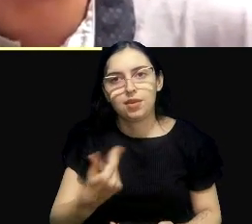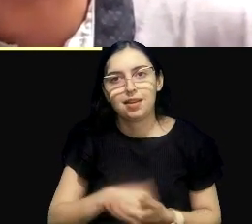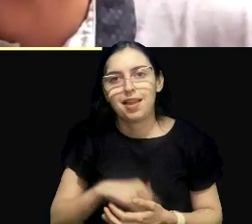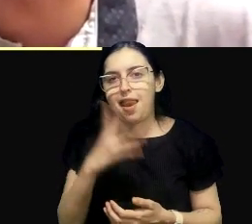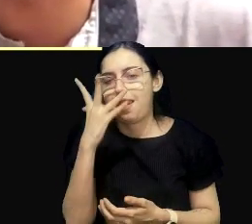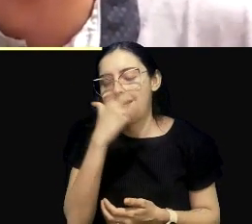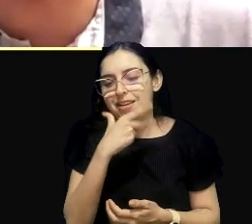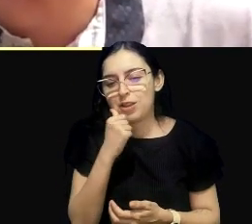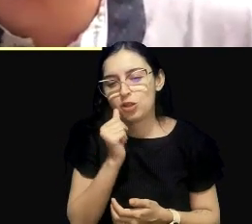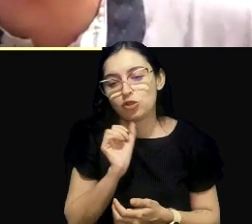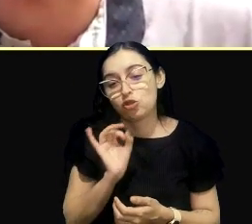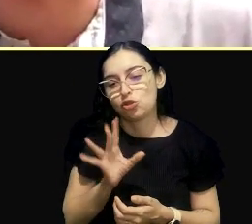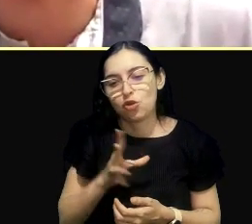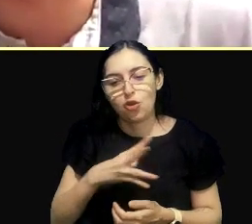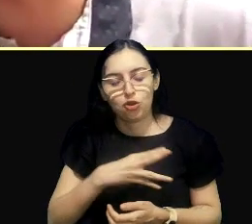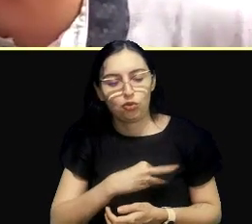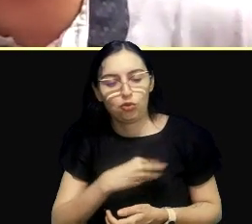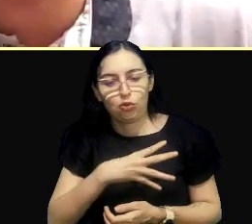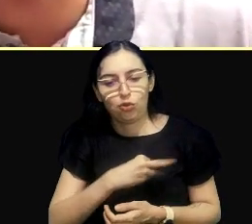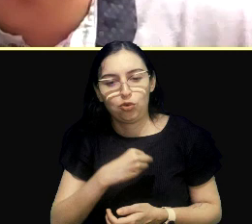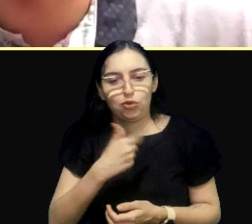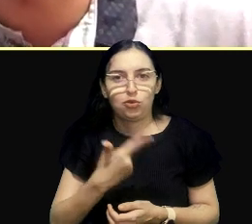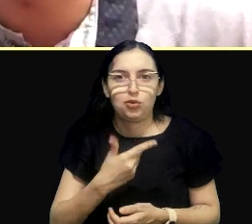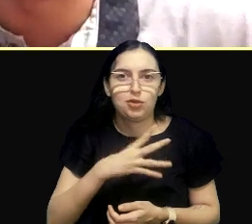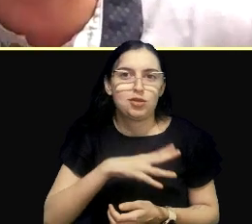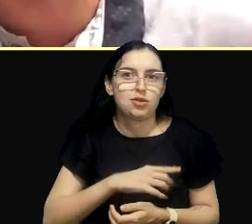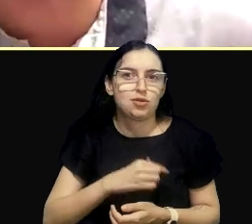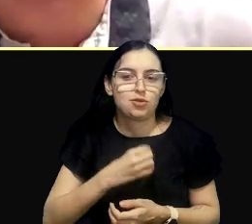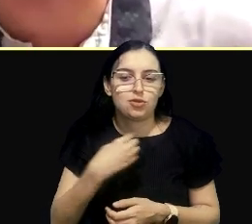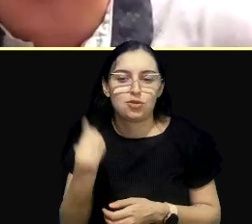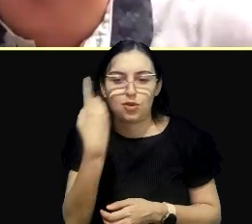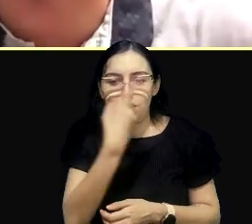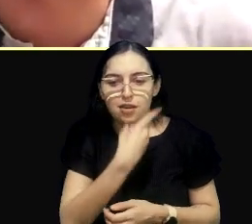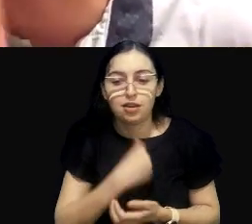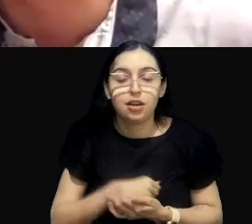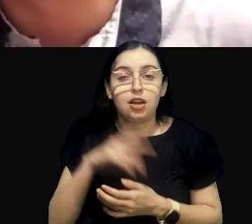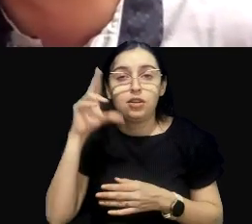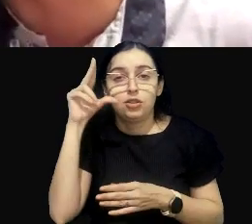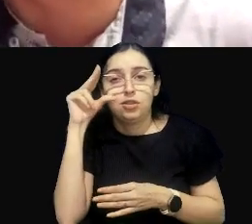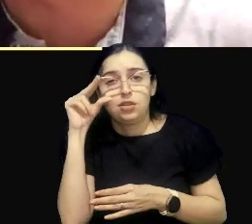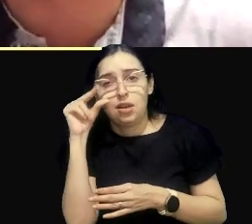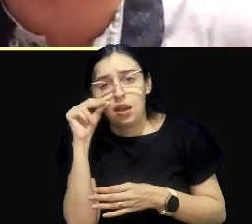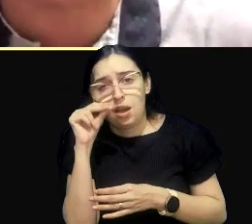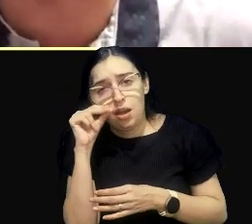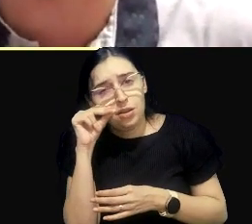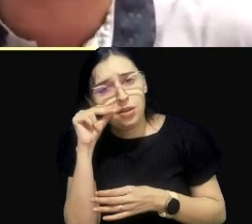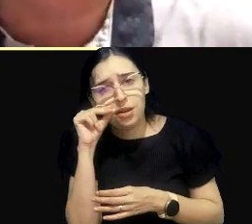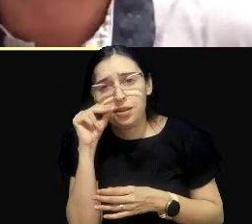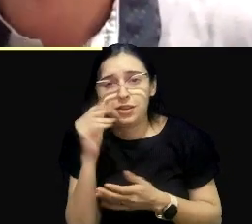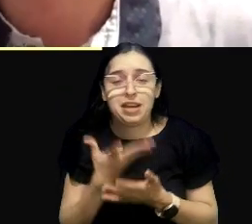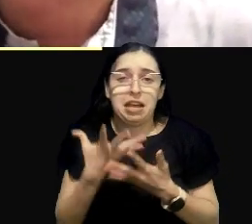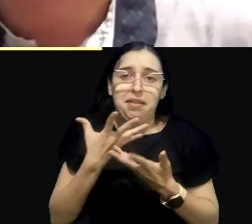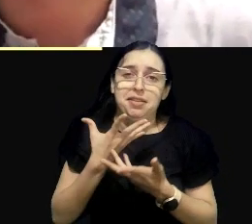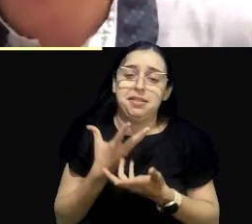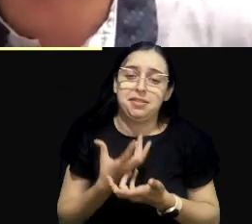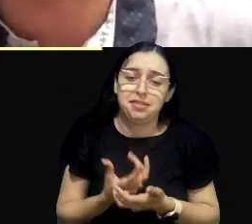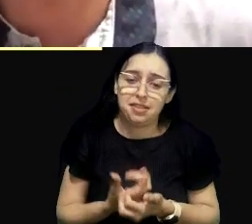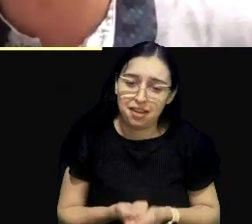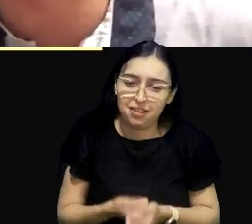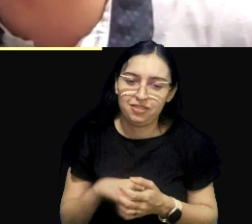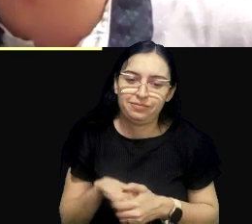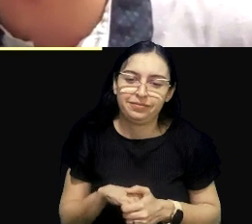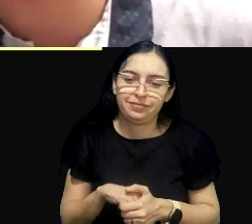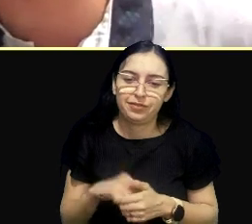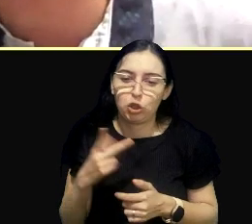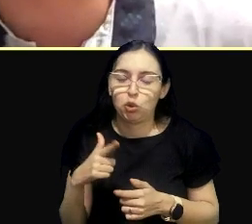linda, só que ela mama cada duas horas, então a gente está com sono muito atrasado, a cada duas horas, a